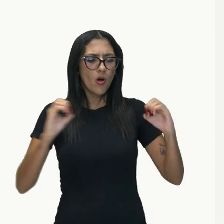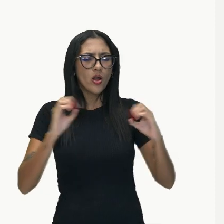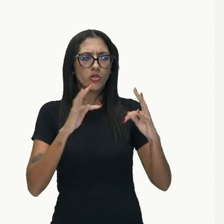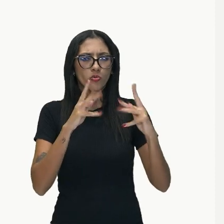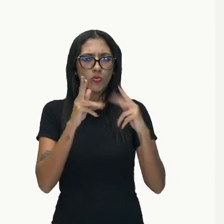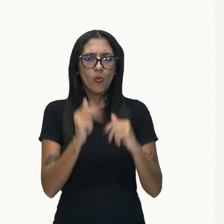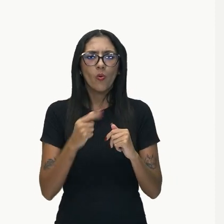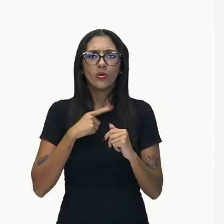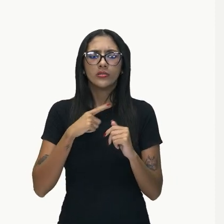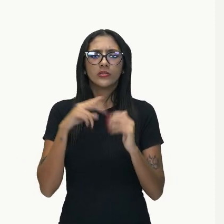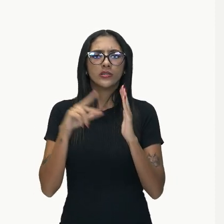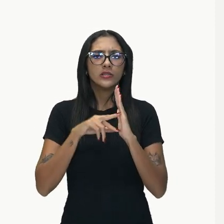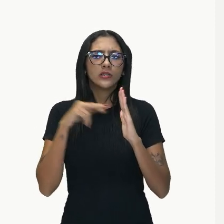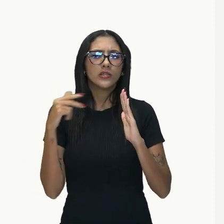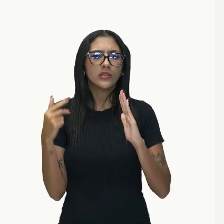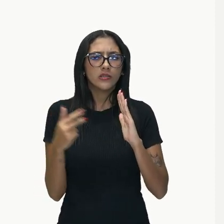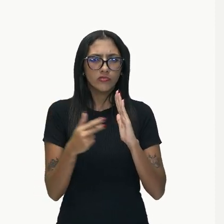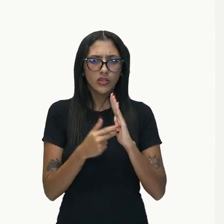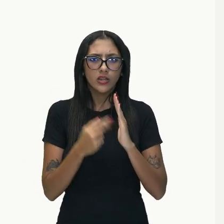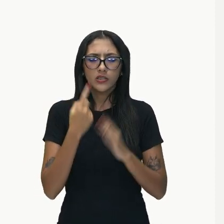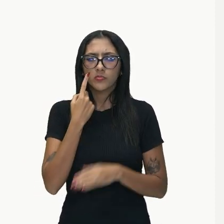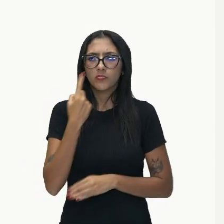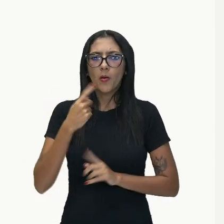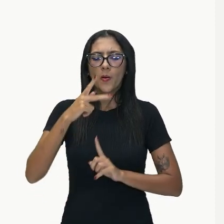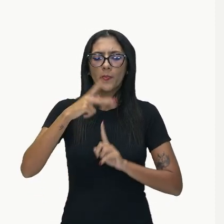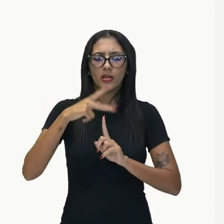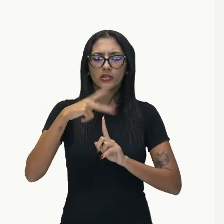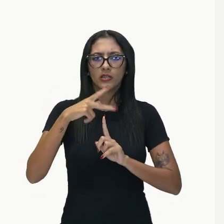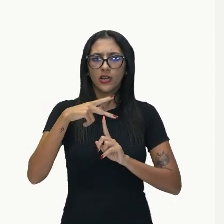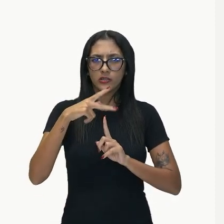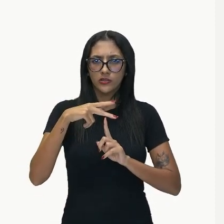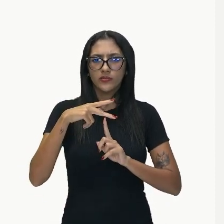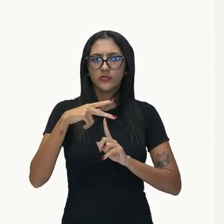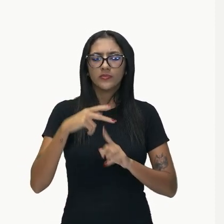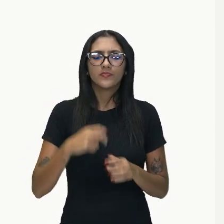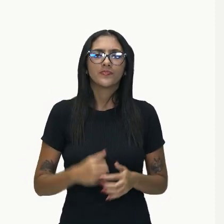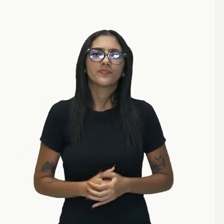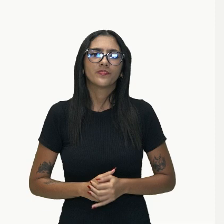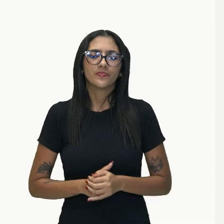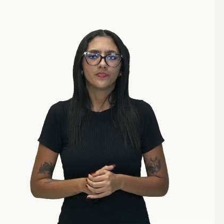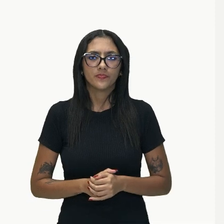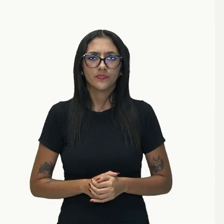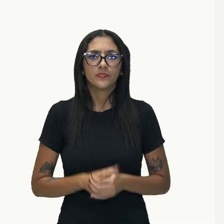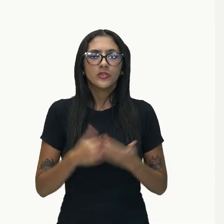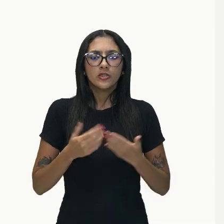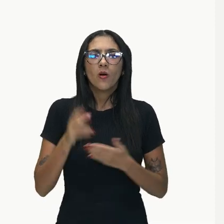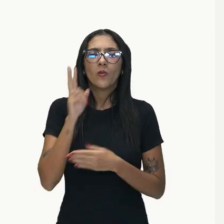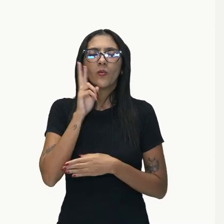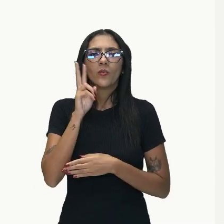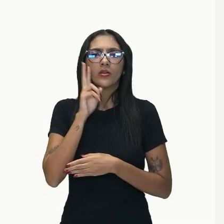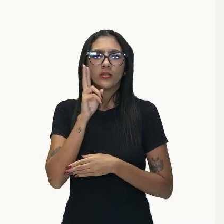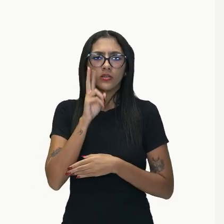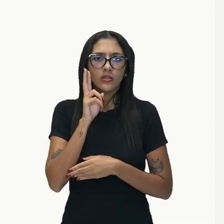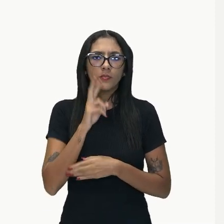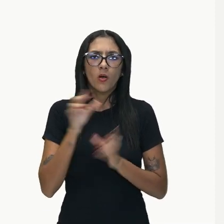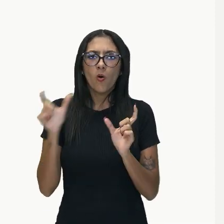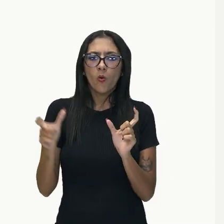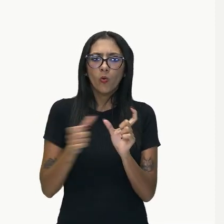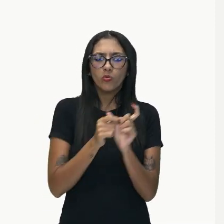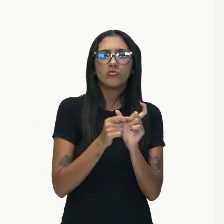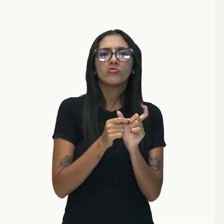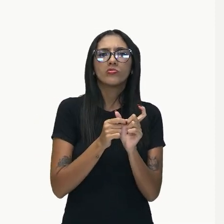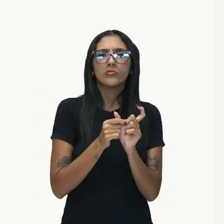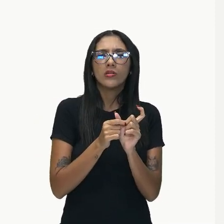substantiva, certo? Predicativa, assim que nós vamos chamar. Não esqueçam, a conjunção integrante está presente aqui,